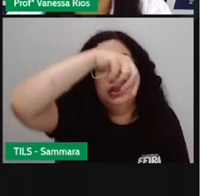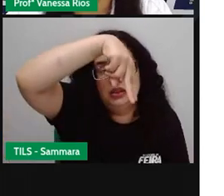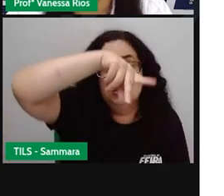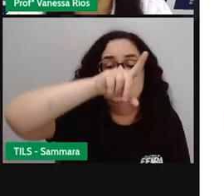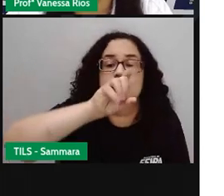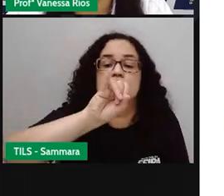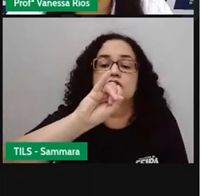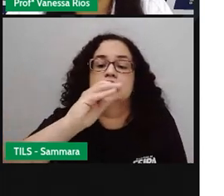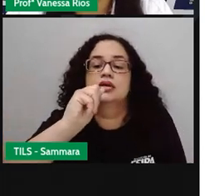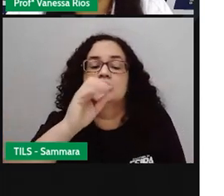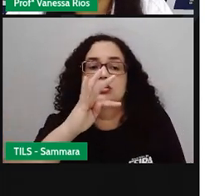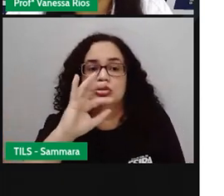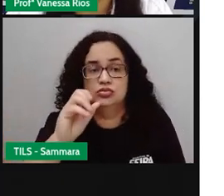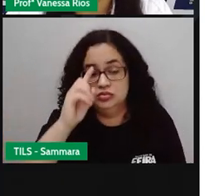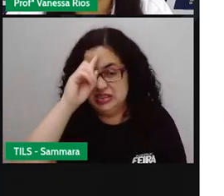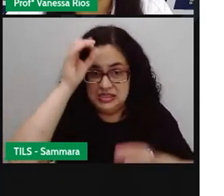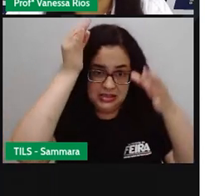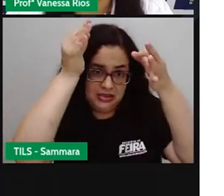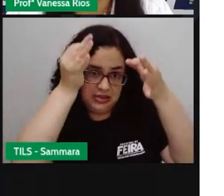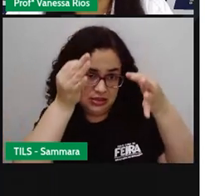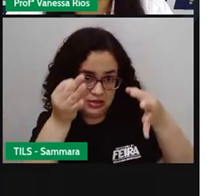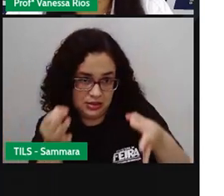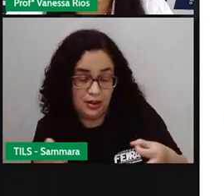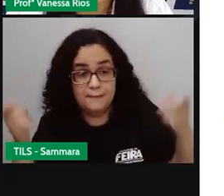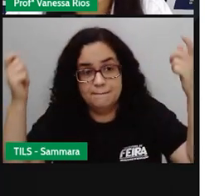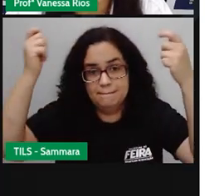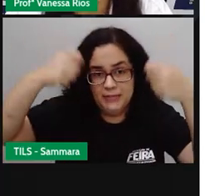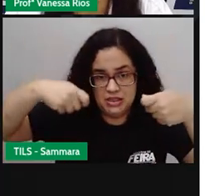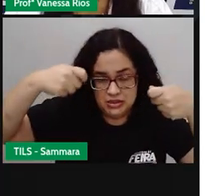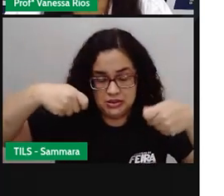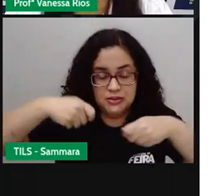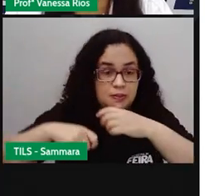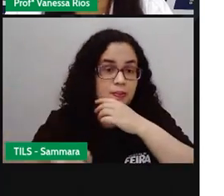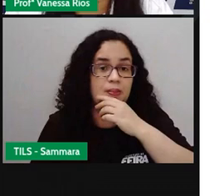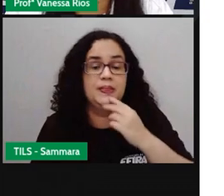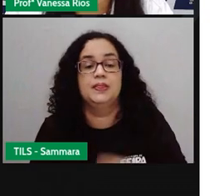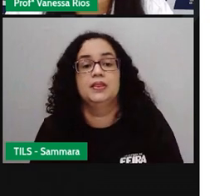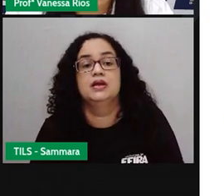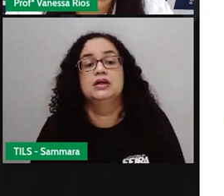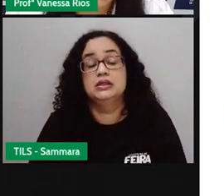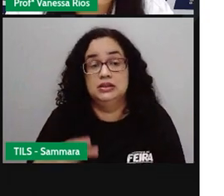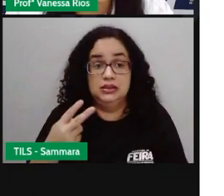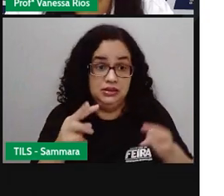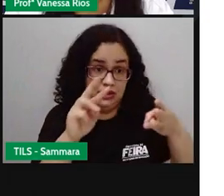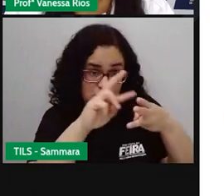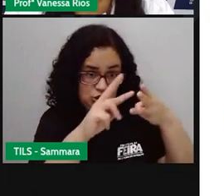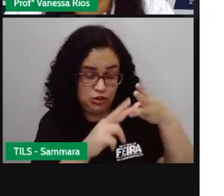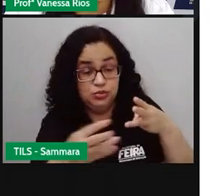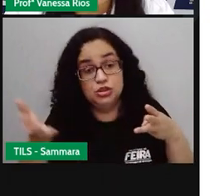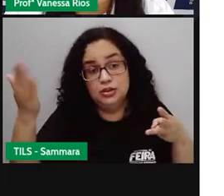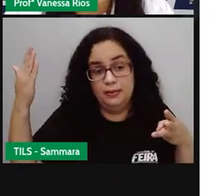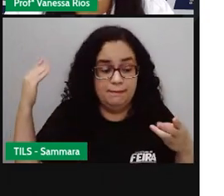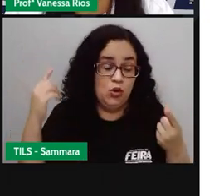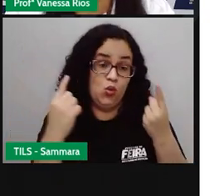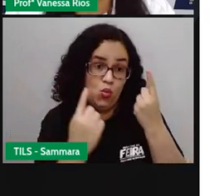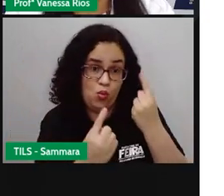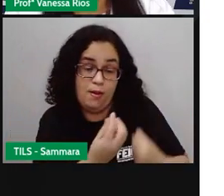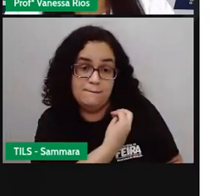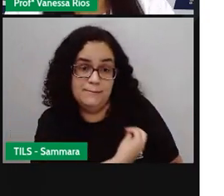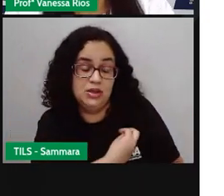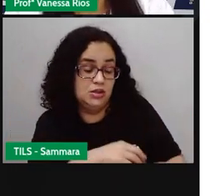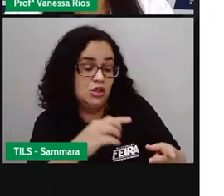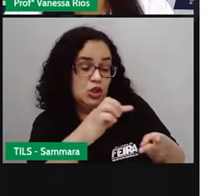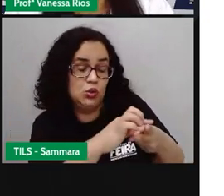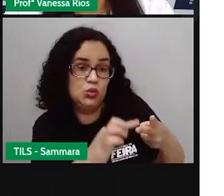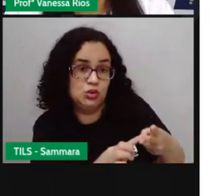é quando o verbo indica uma ação certa, uma ação precisa. Precisa. Três tipos de passado, um presente e